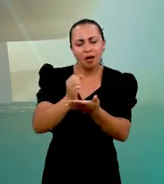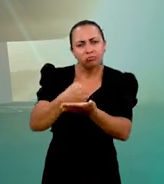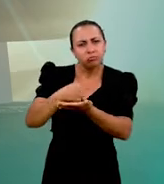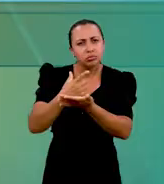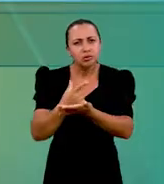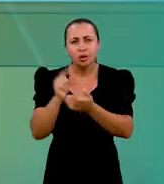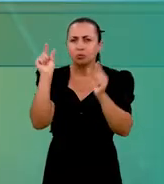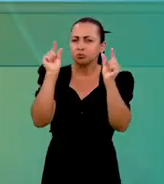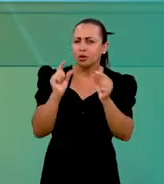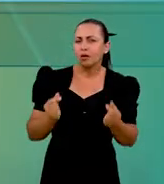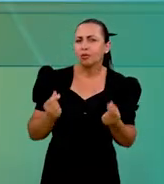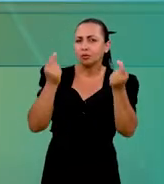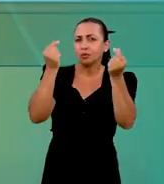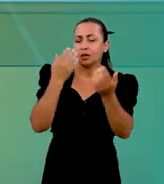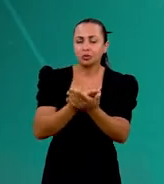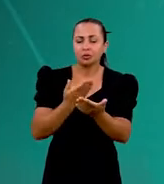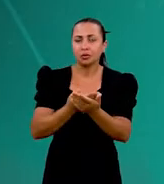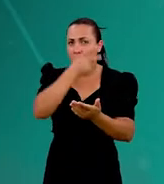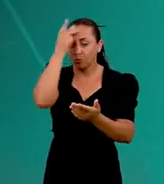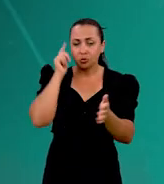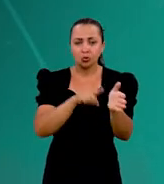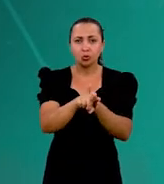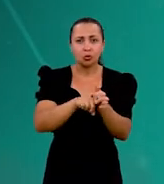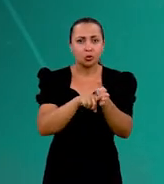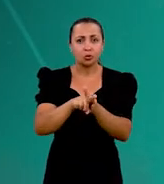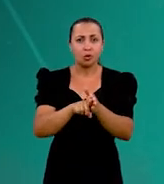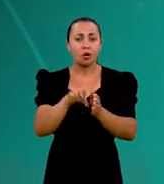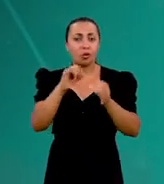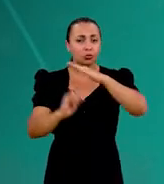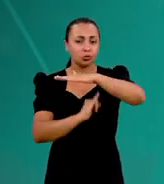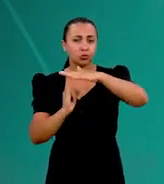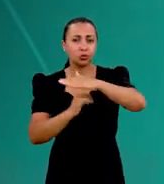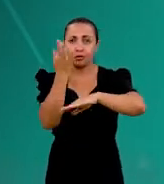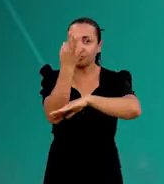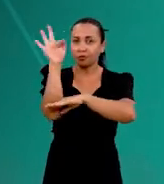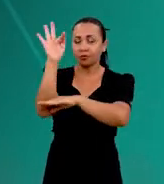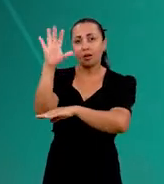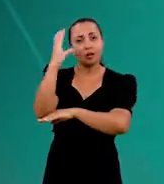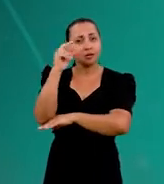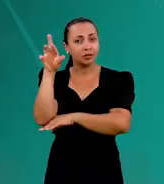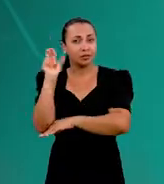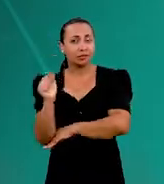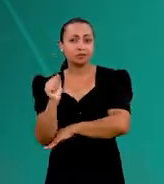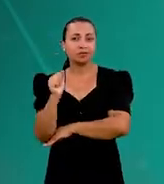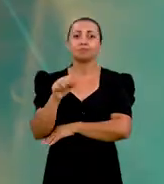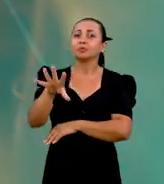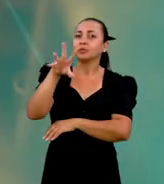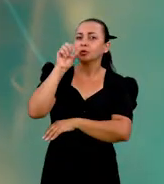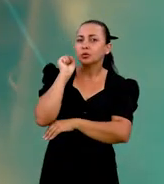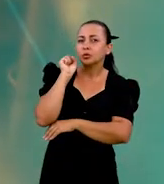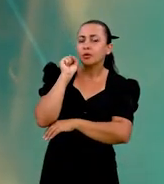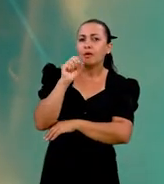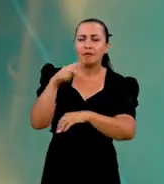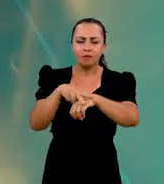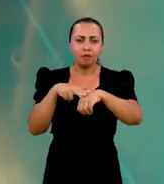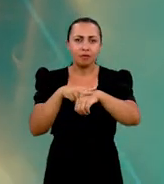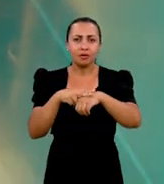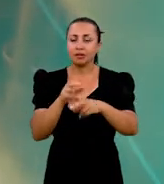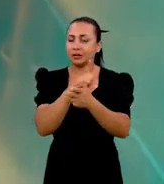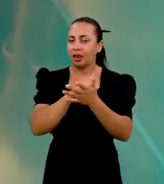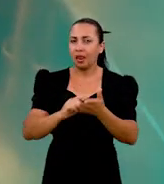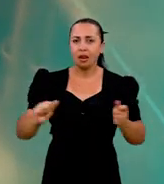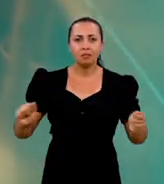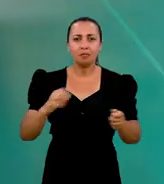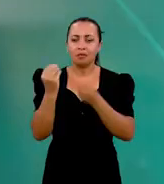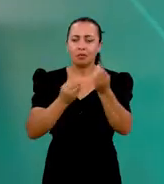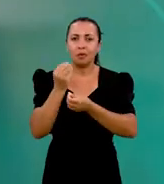os protótipos de baixo custo que estão sendo estudados por pesquisadores do Instituto Federal do Ceará para a produção do hidrogênio verde,